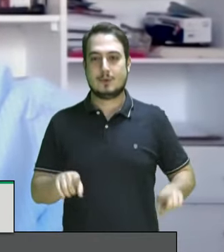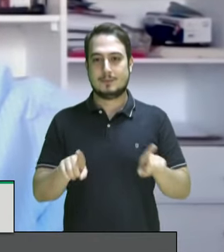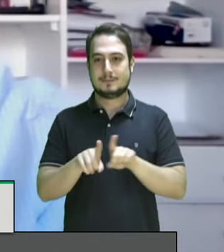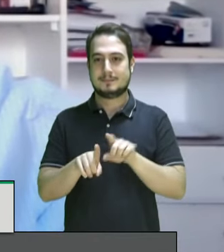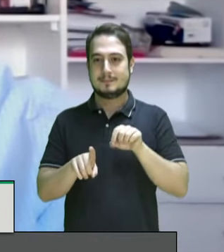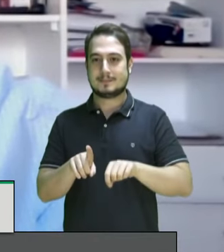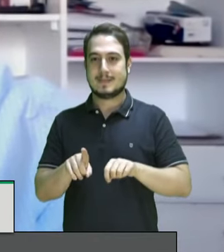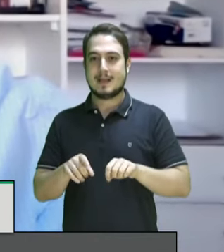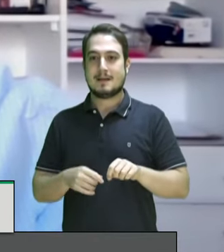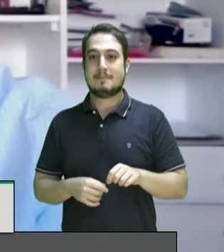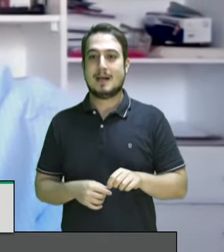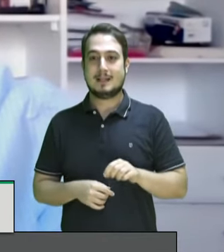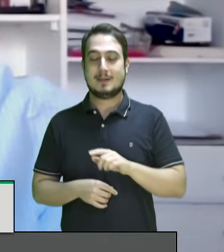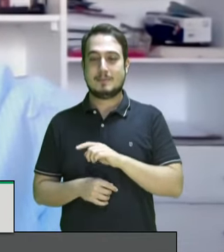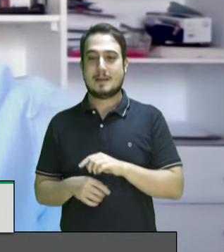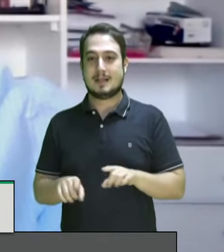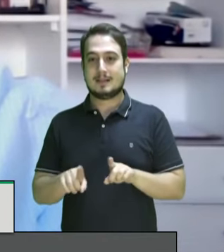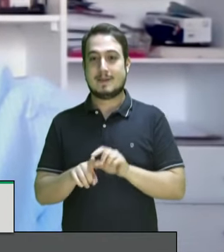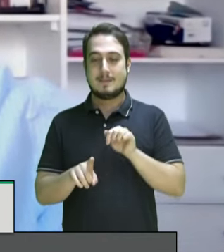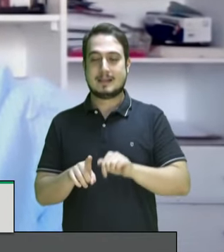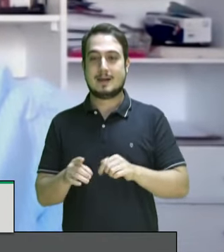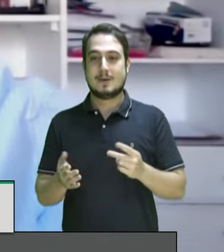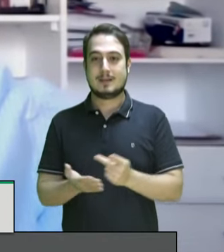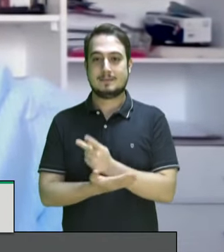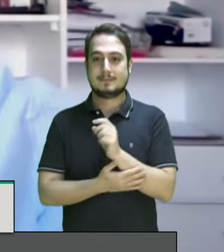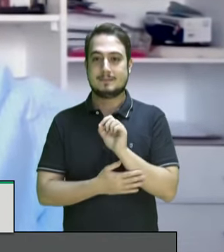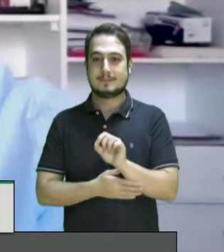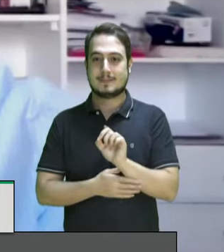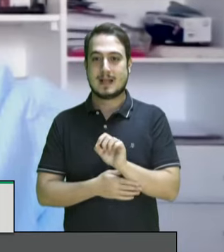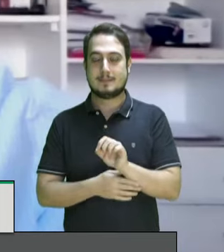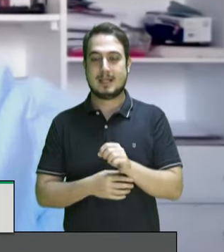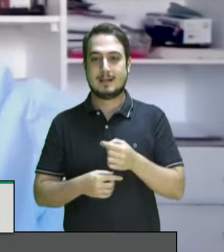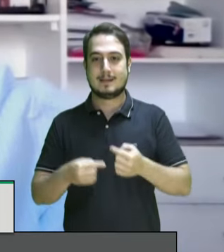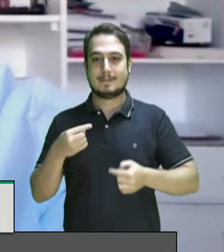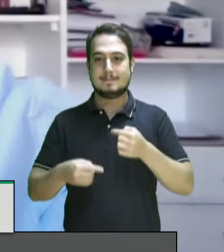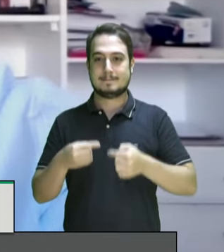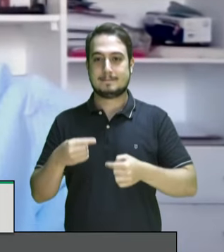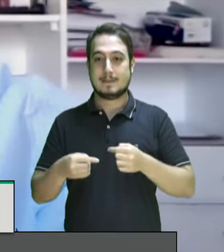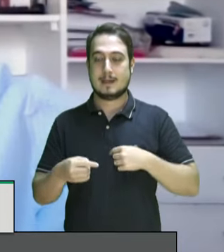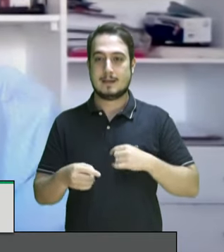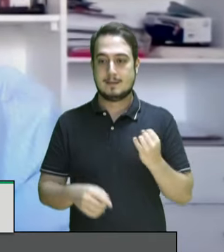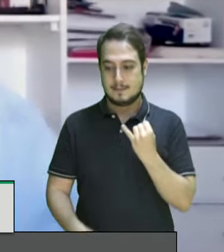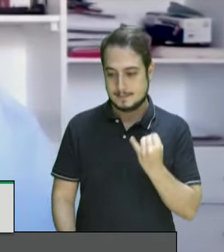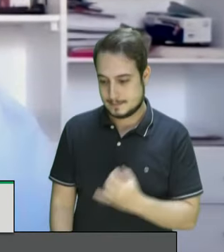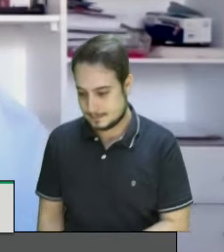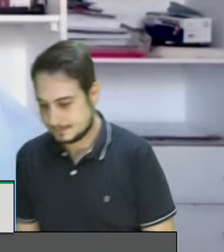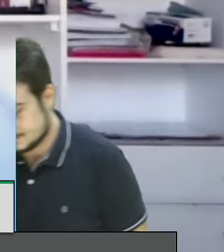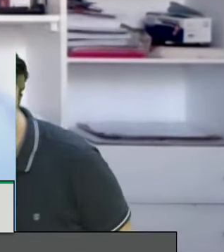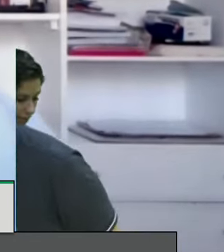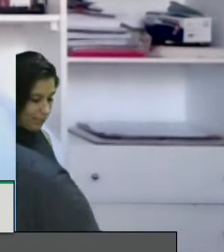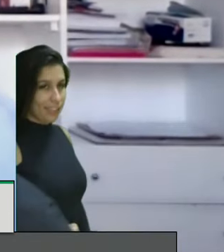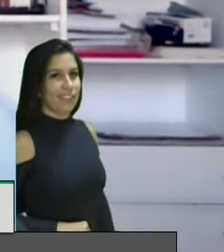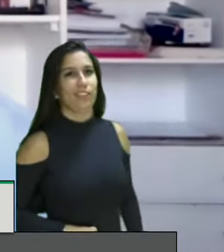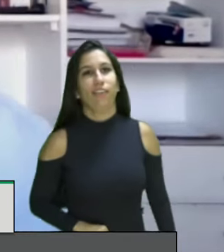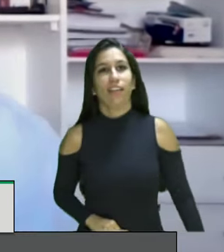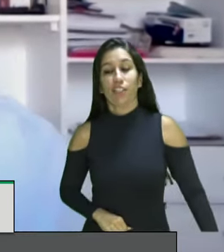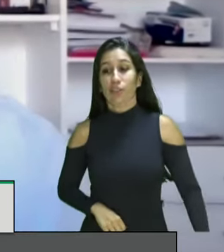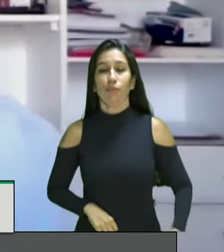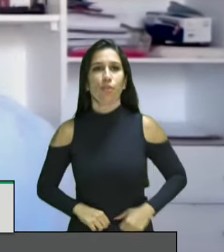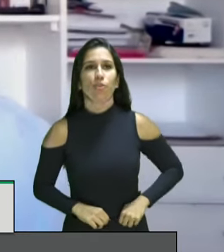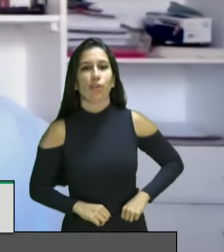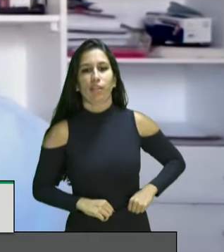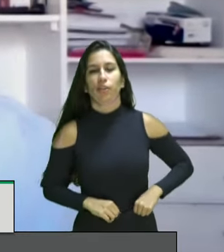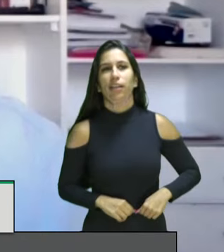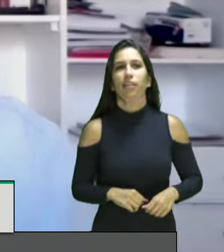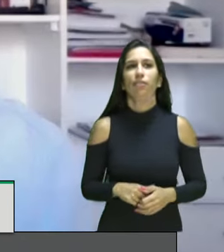brasileiro ao estado brasileiro de maneira que eu considero importante é que o governo fale que o governo se posicione que ele